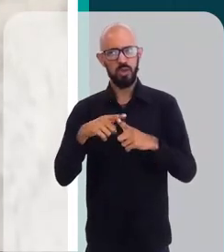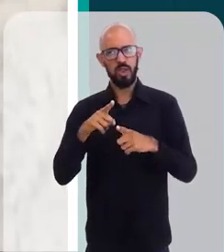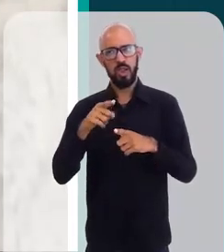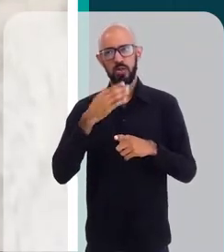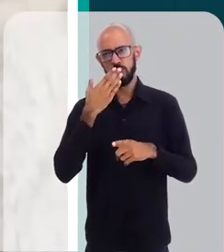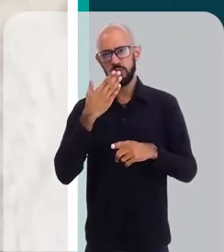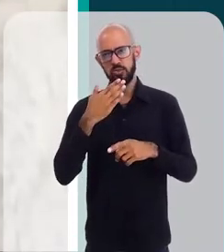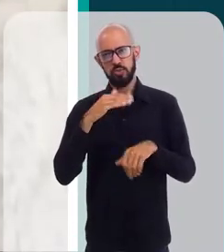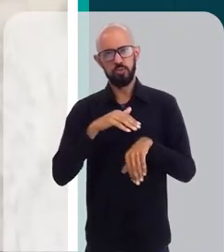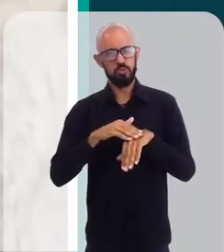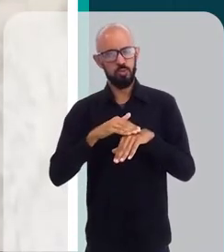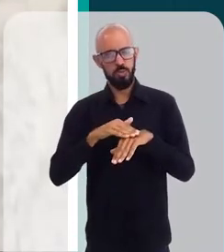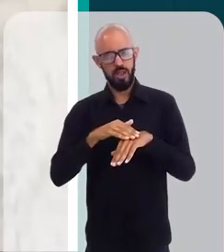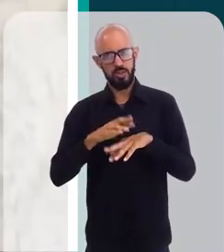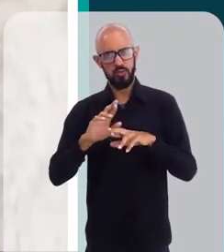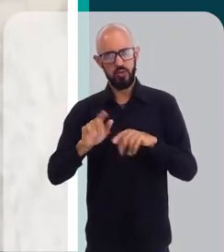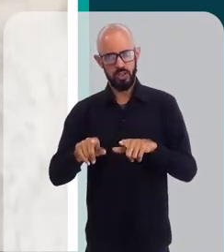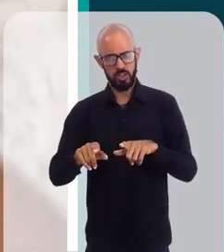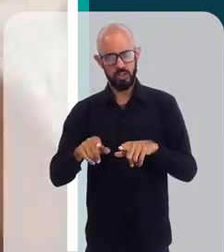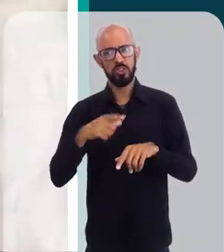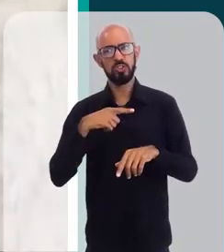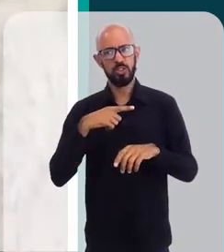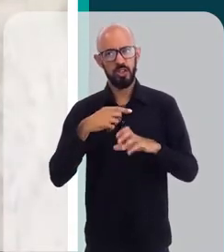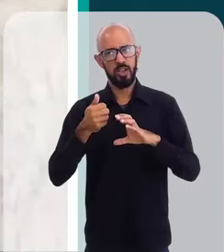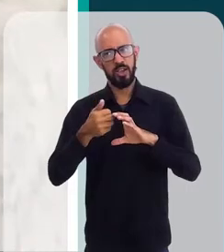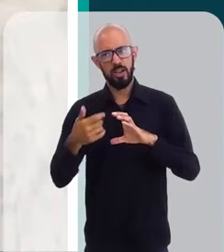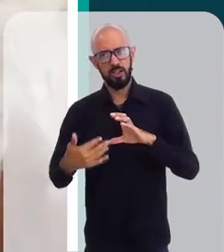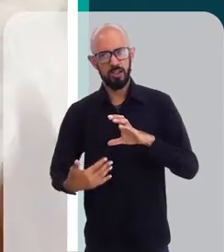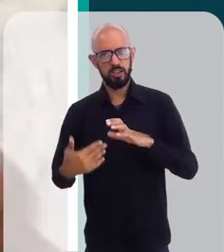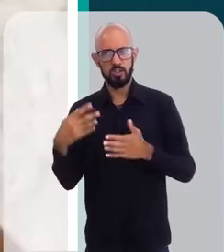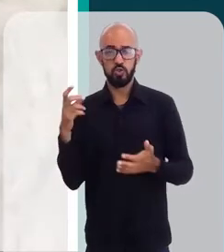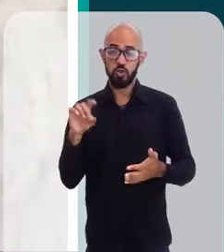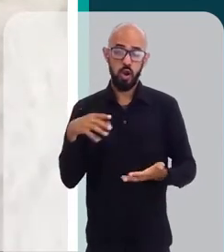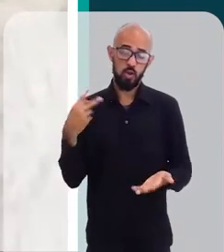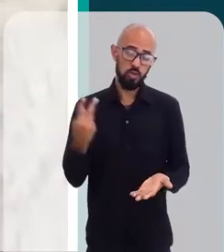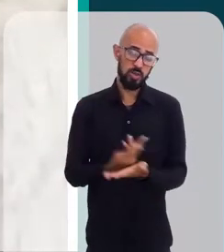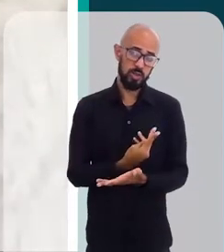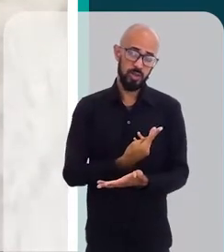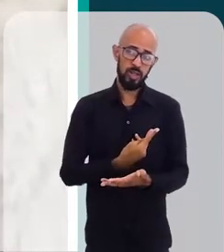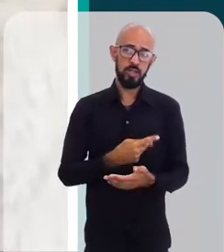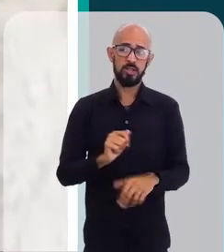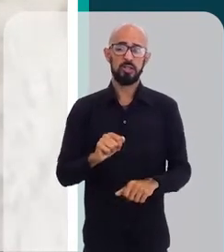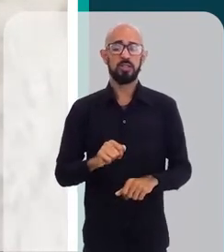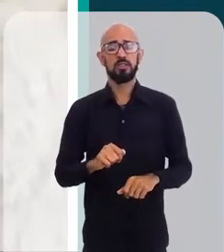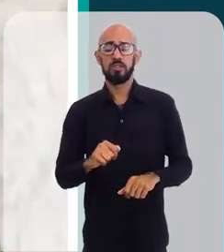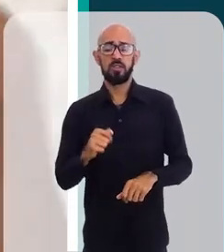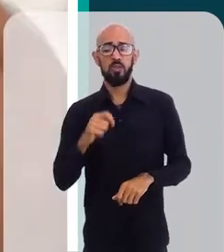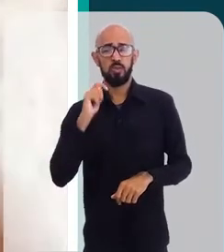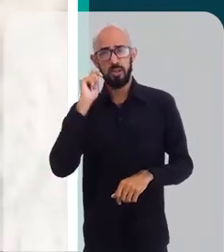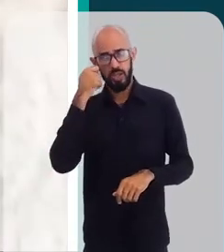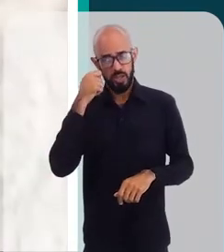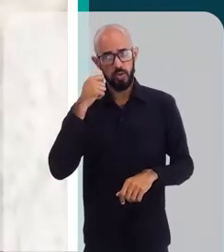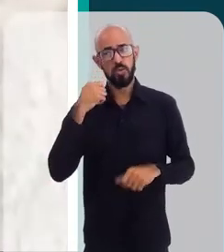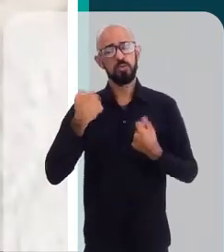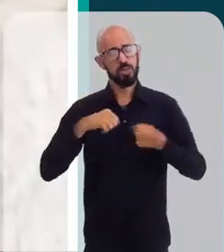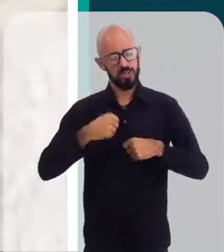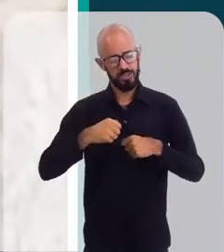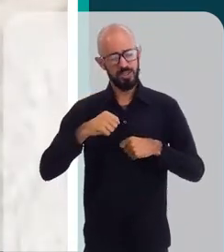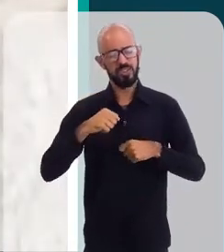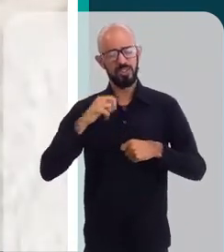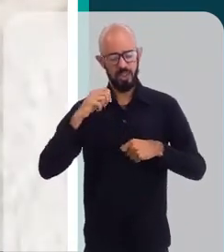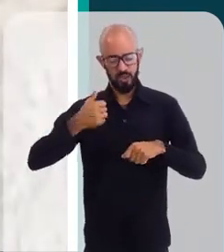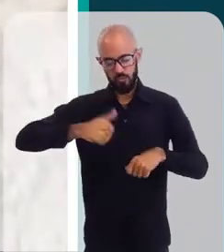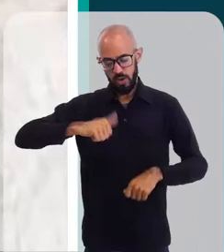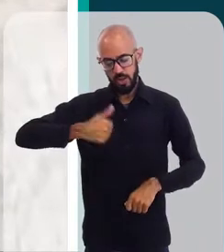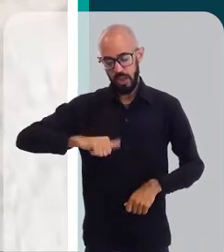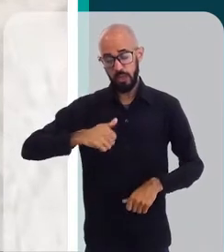realmente um tipo de pele diferente, nós temos algumas características que só acometem pessoas de fototipo alto, isso precisa ser muito bem